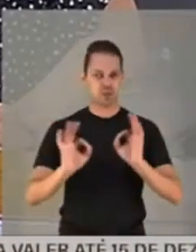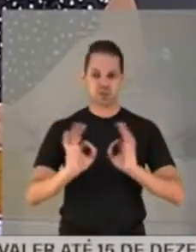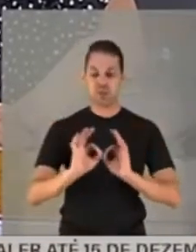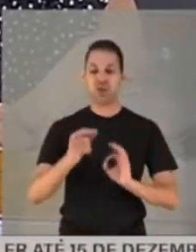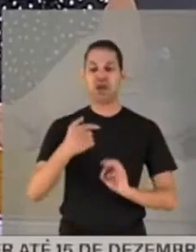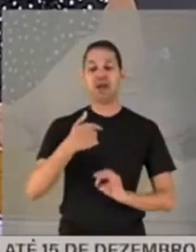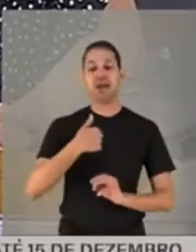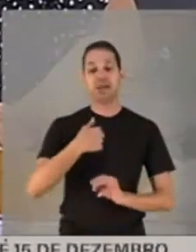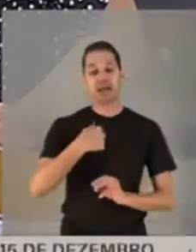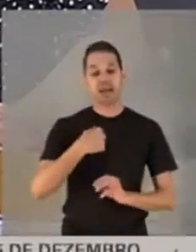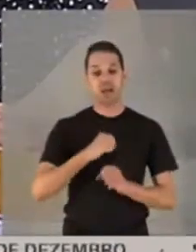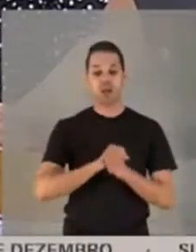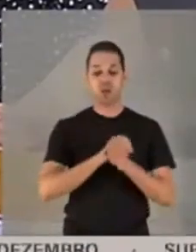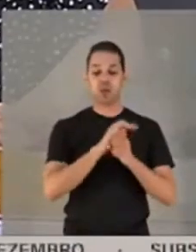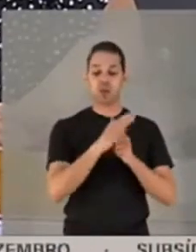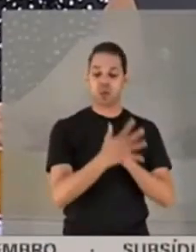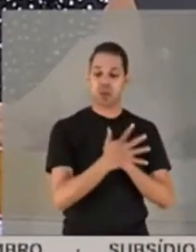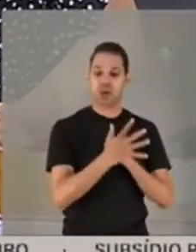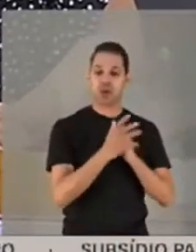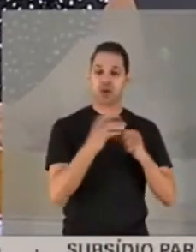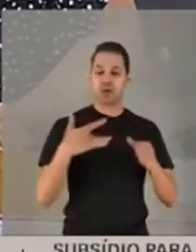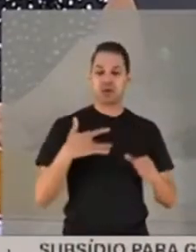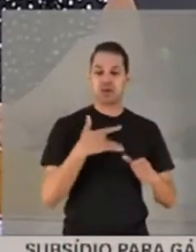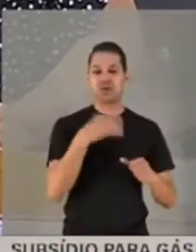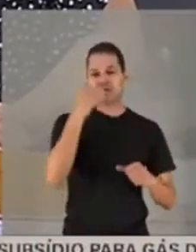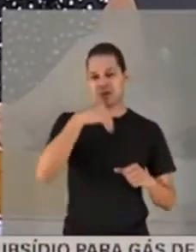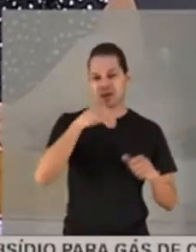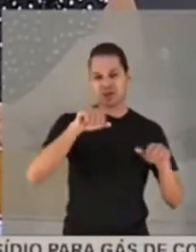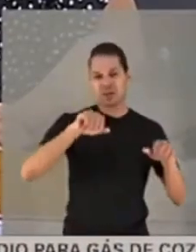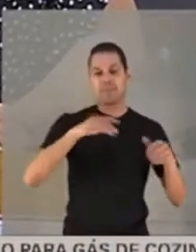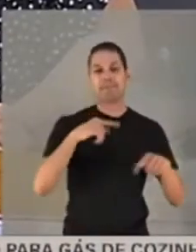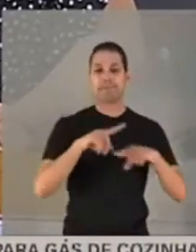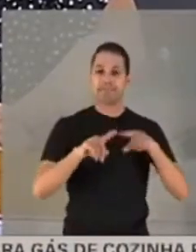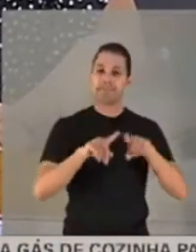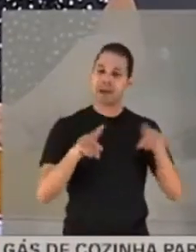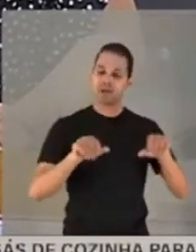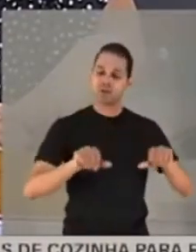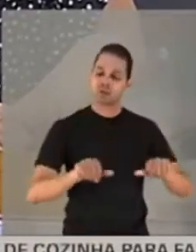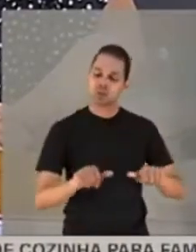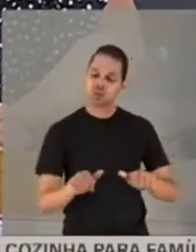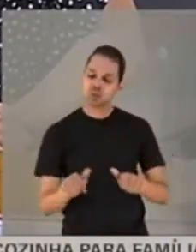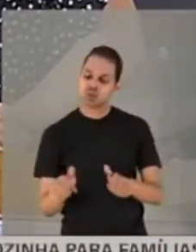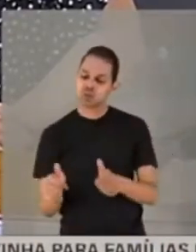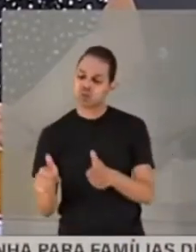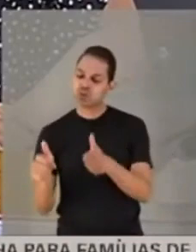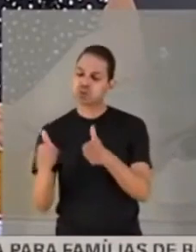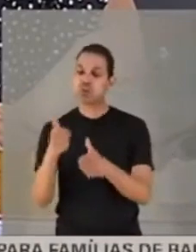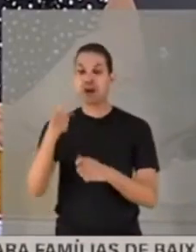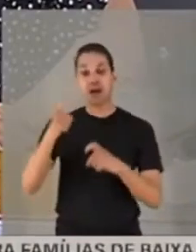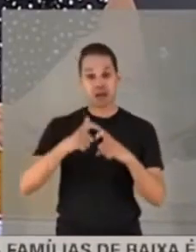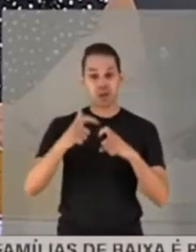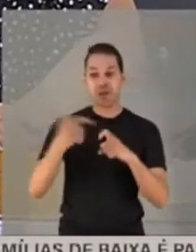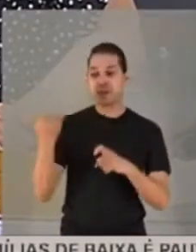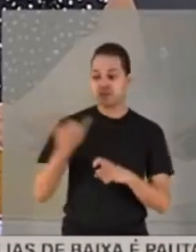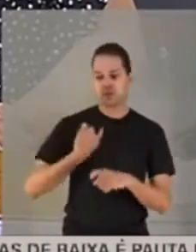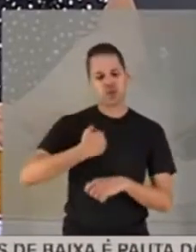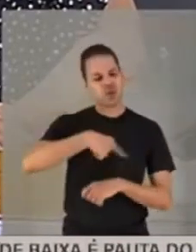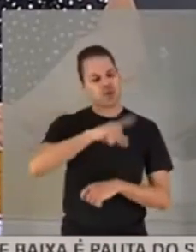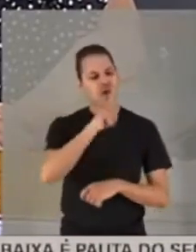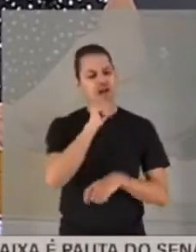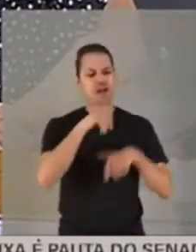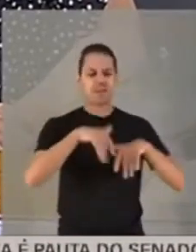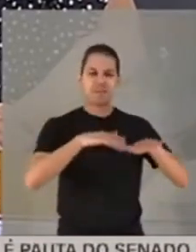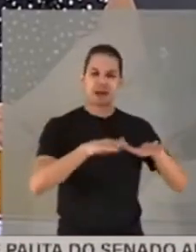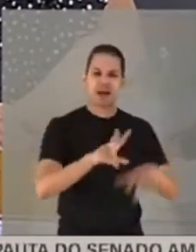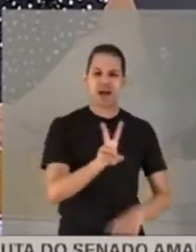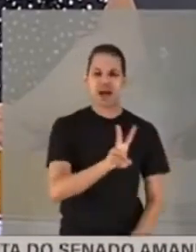estava saindo da Covid, estava muito fraco e o médico falou, Márcio, vai na praia tomar um pouco de vitamina